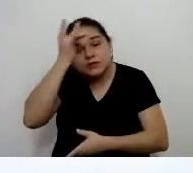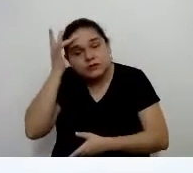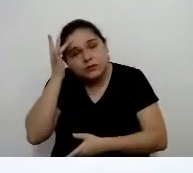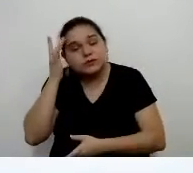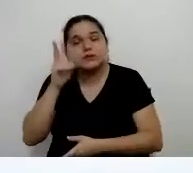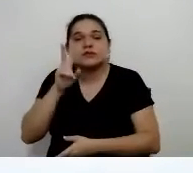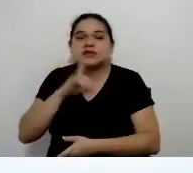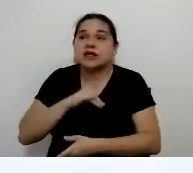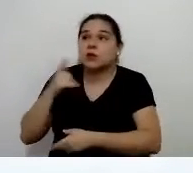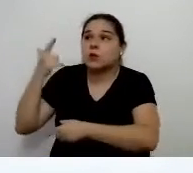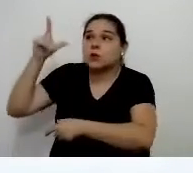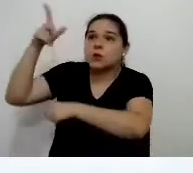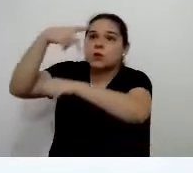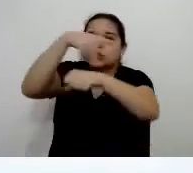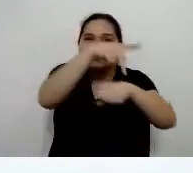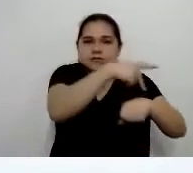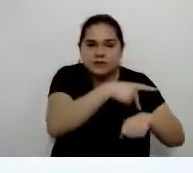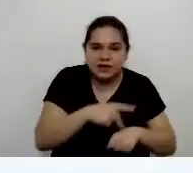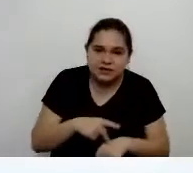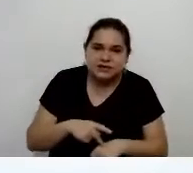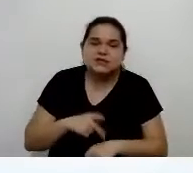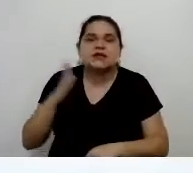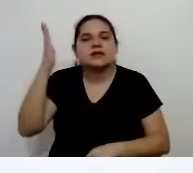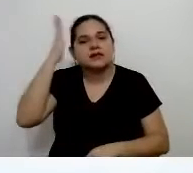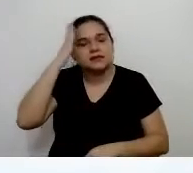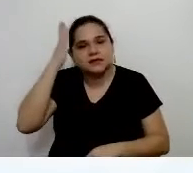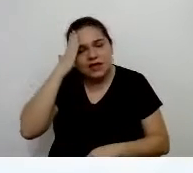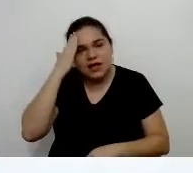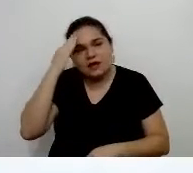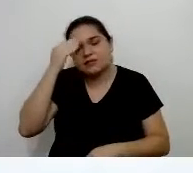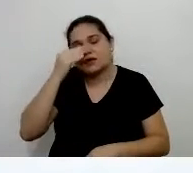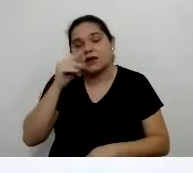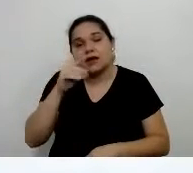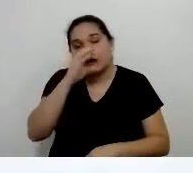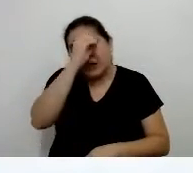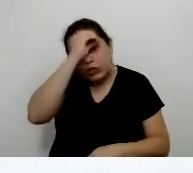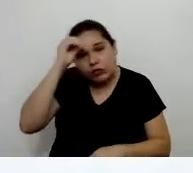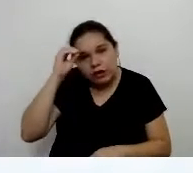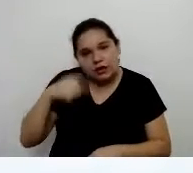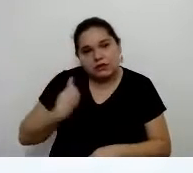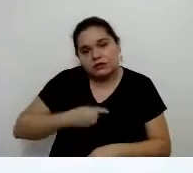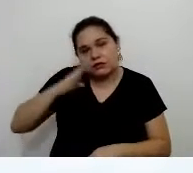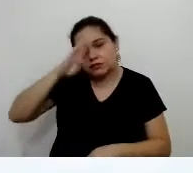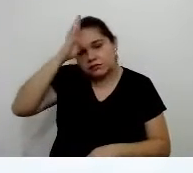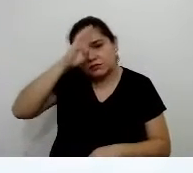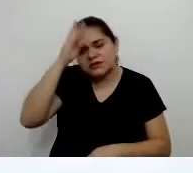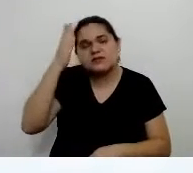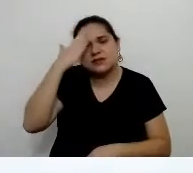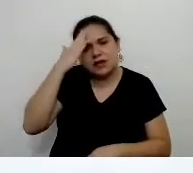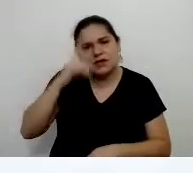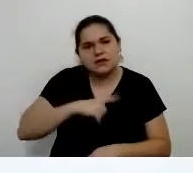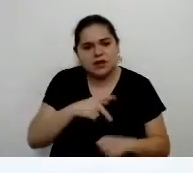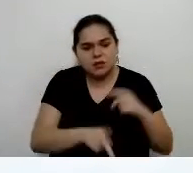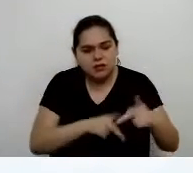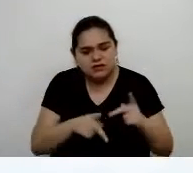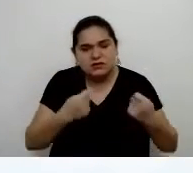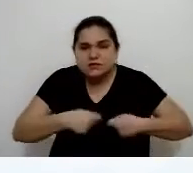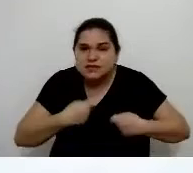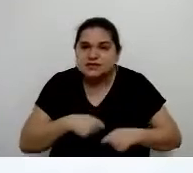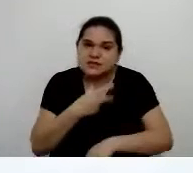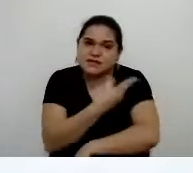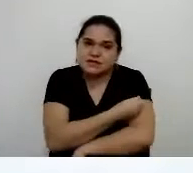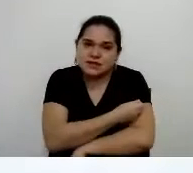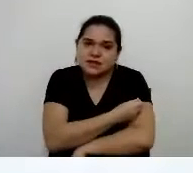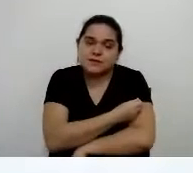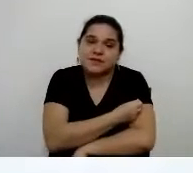outros países, por mais que sabem da ignorância do nosso presidente da República, eles sabem que tem uma população que depende dessa vacina. E as vacinas vão